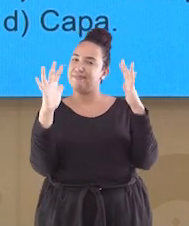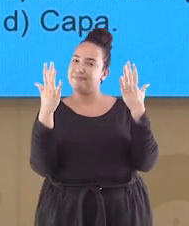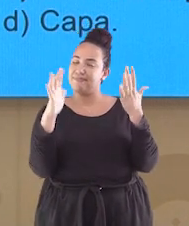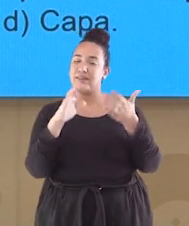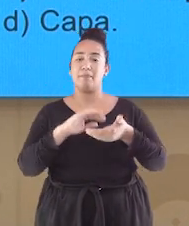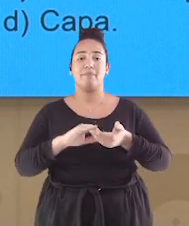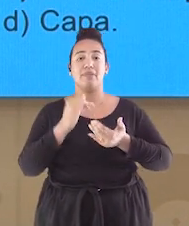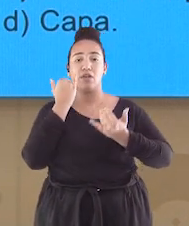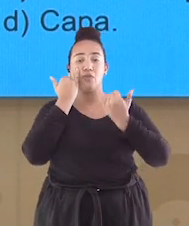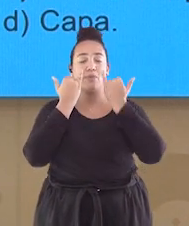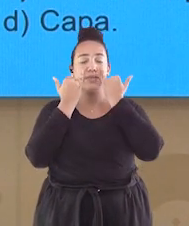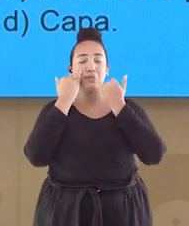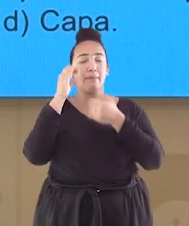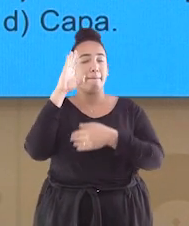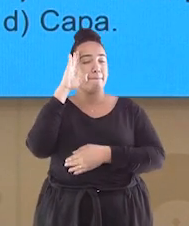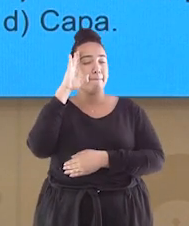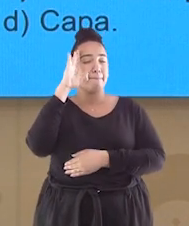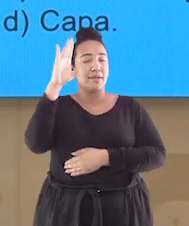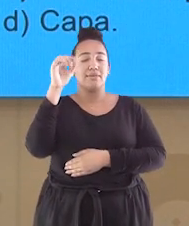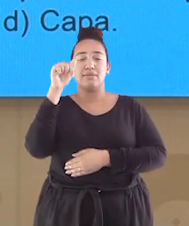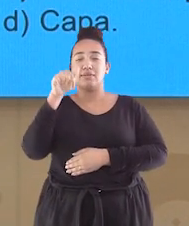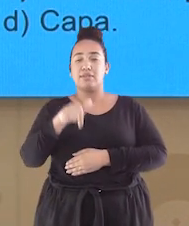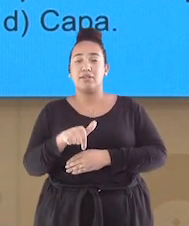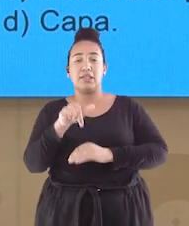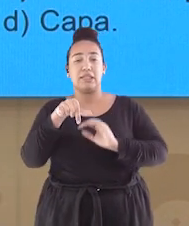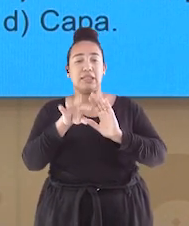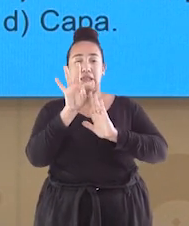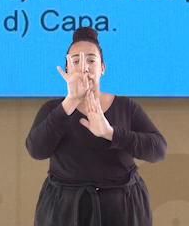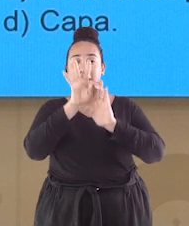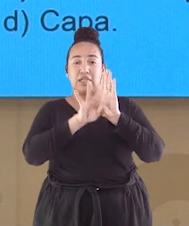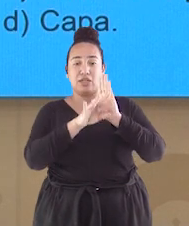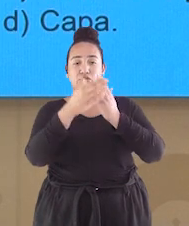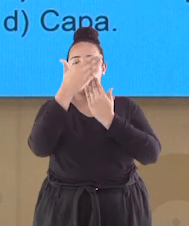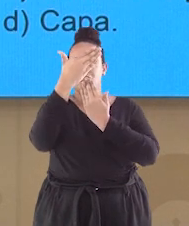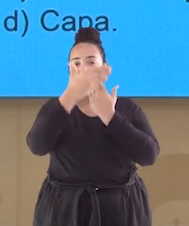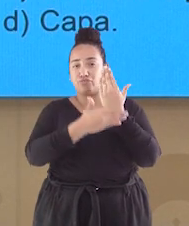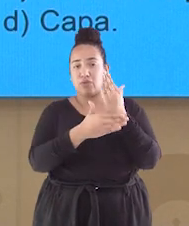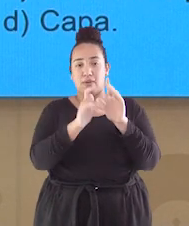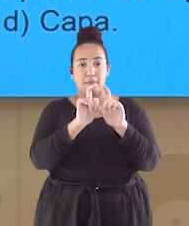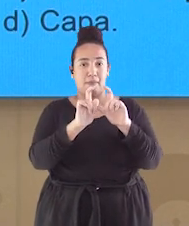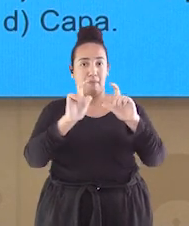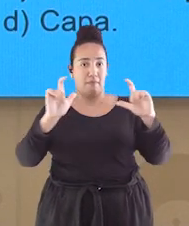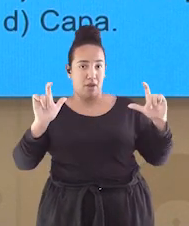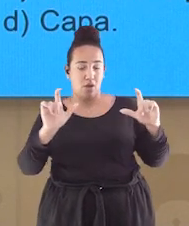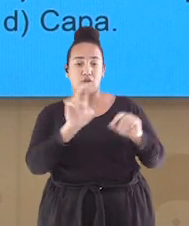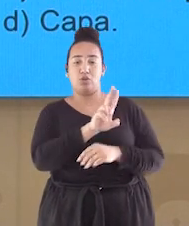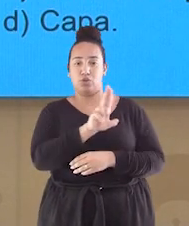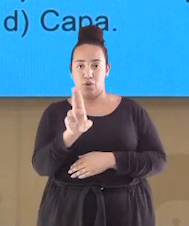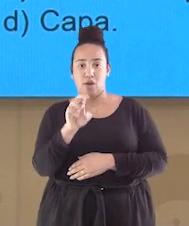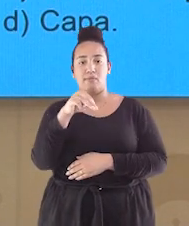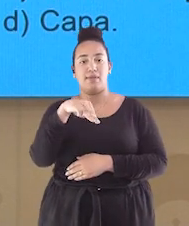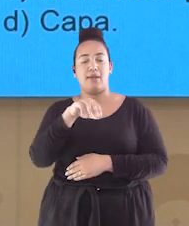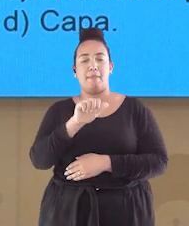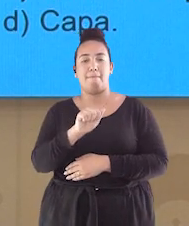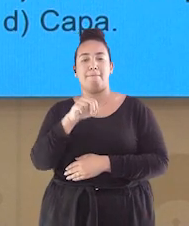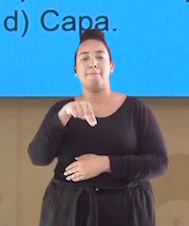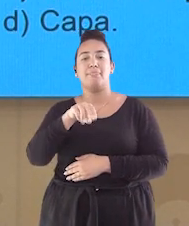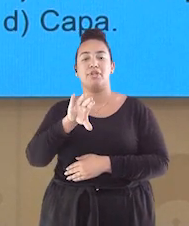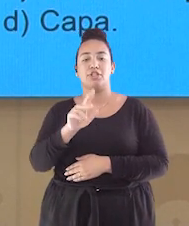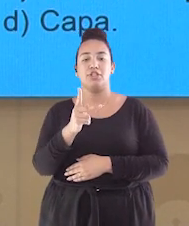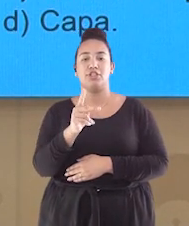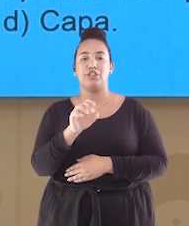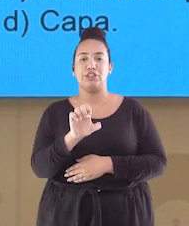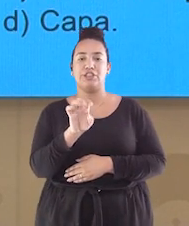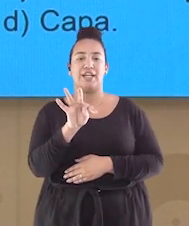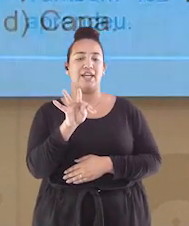a notícia que tem maior destaque, que normalmente tem maior tamanho na capa, é chamada de manchete